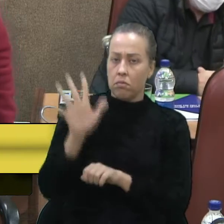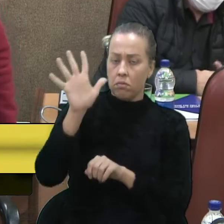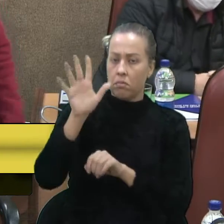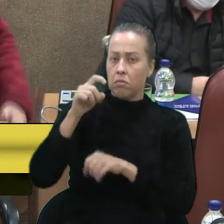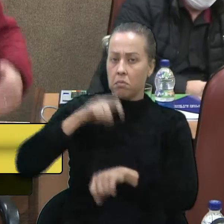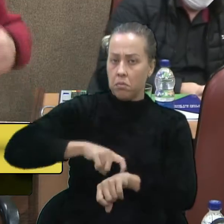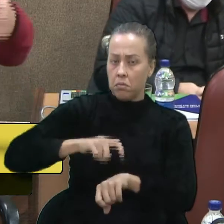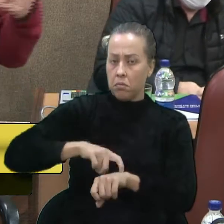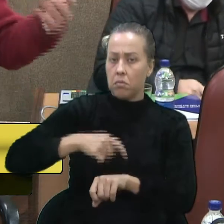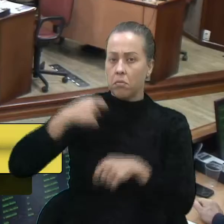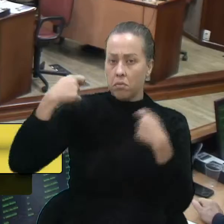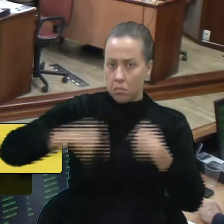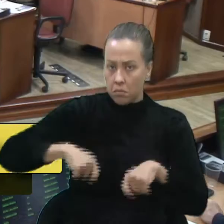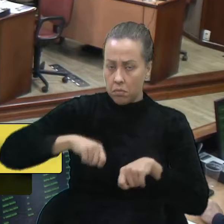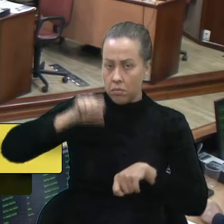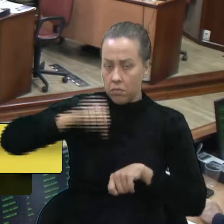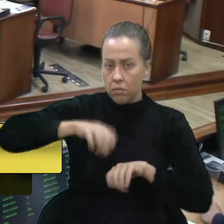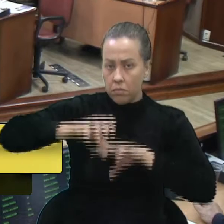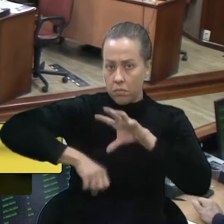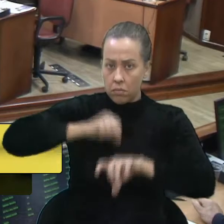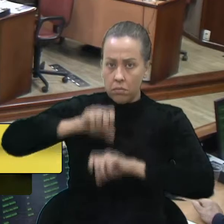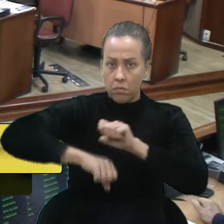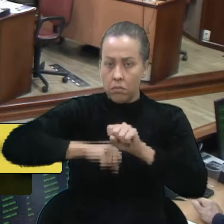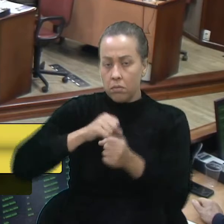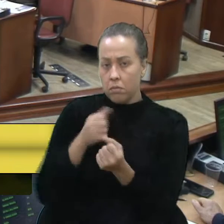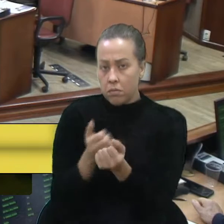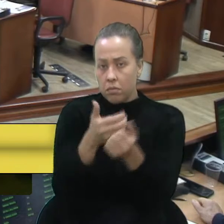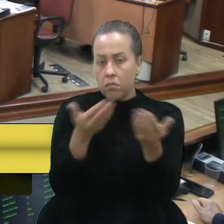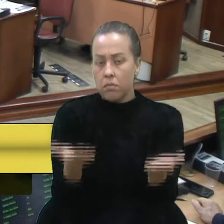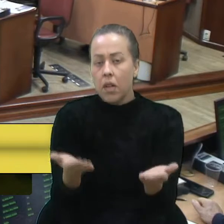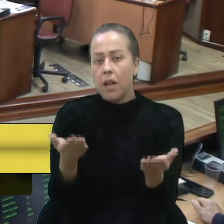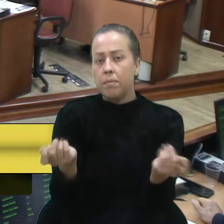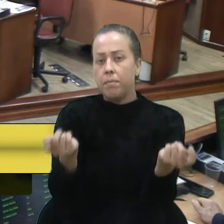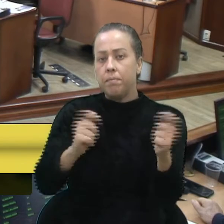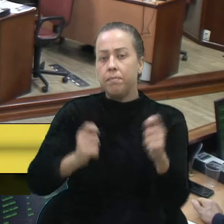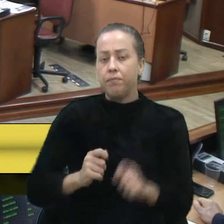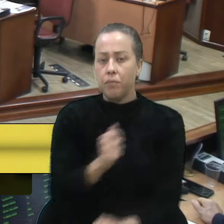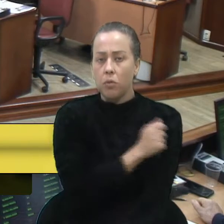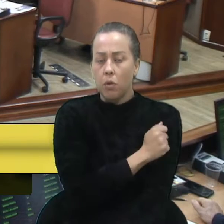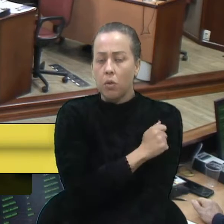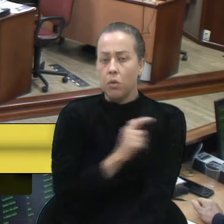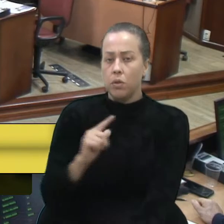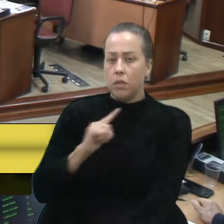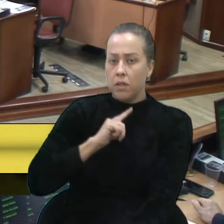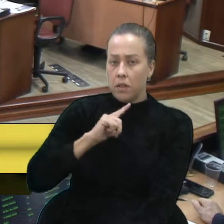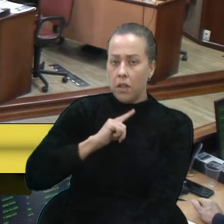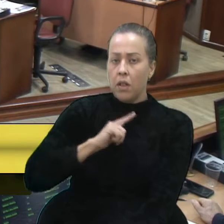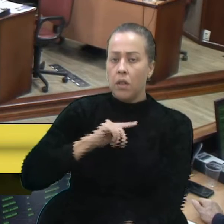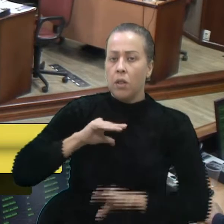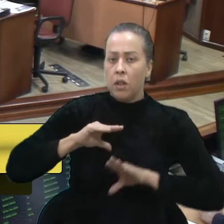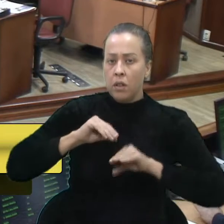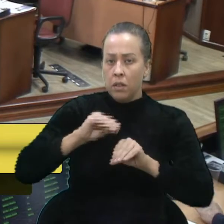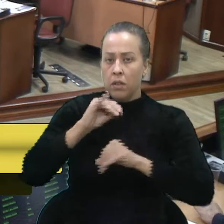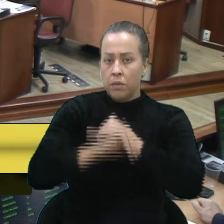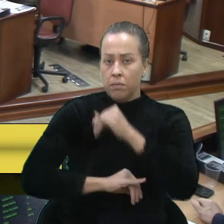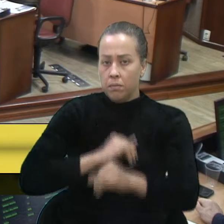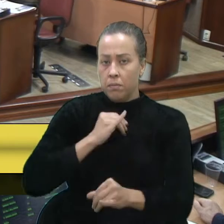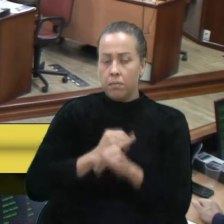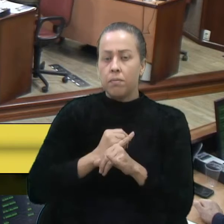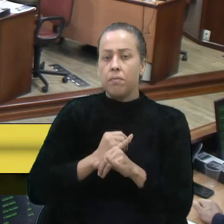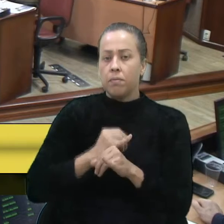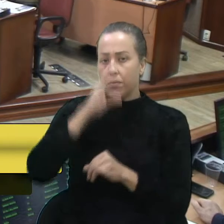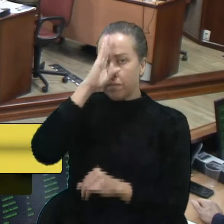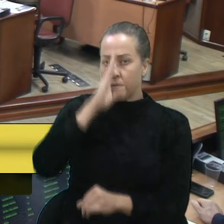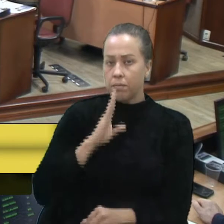devemos dar condições para que os alunos tenham realmente acesso à internet, acesso